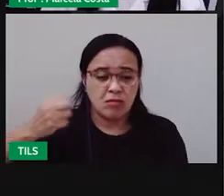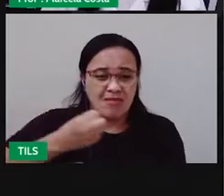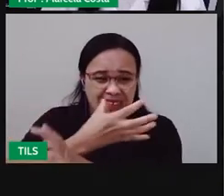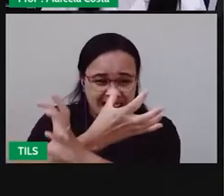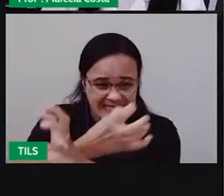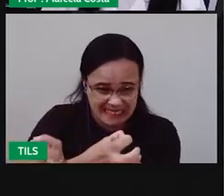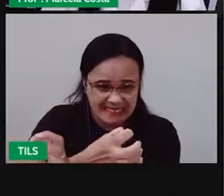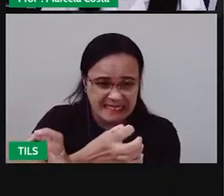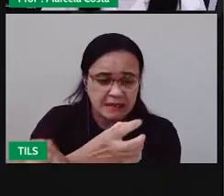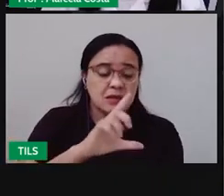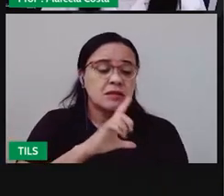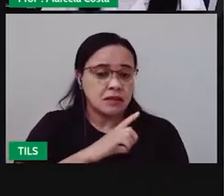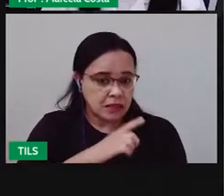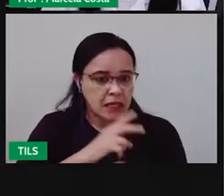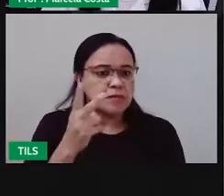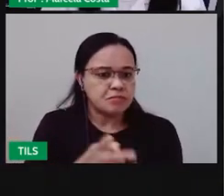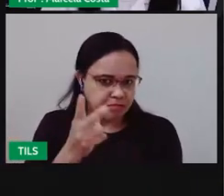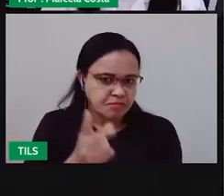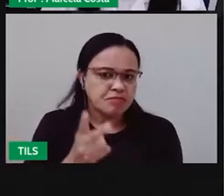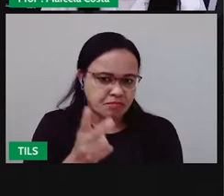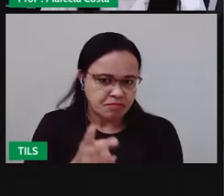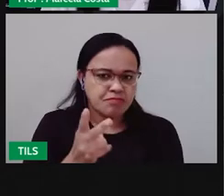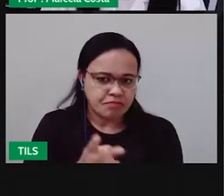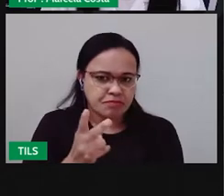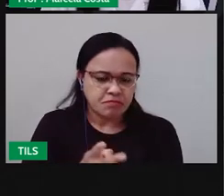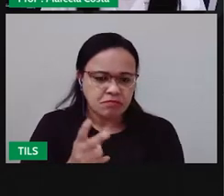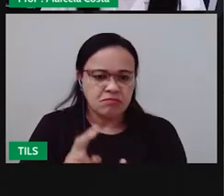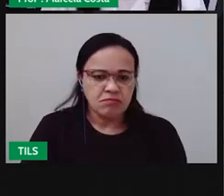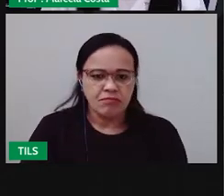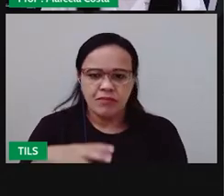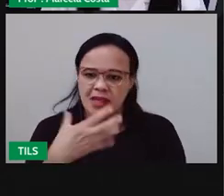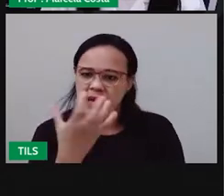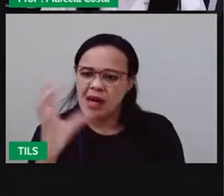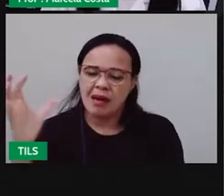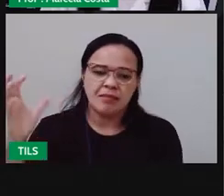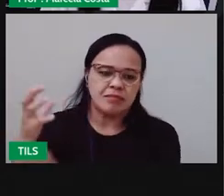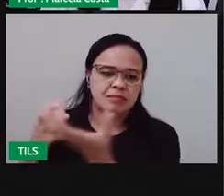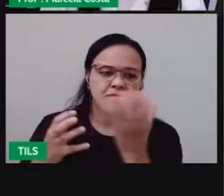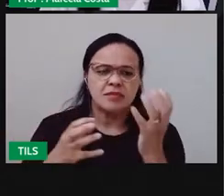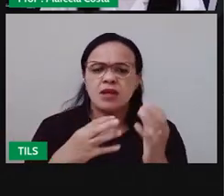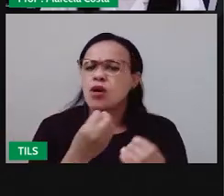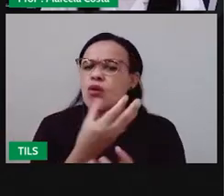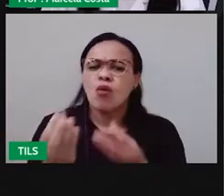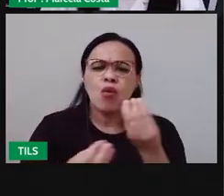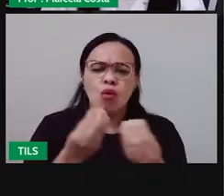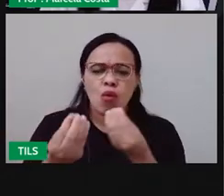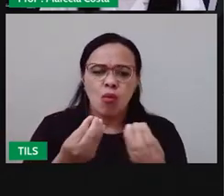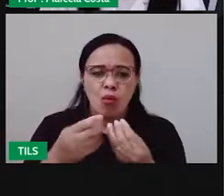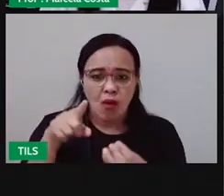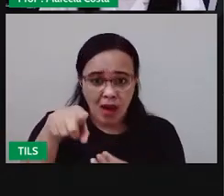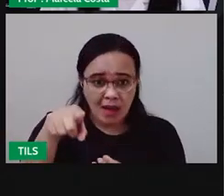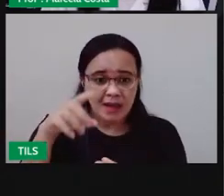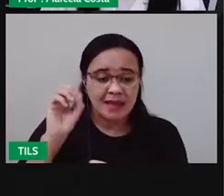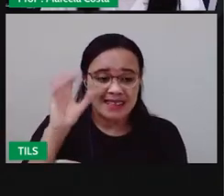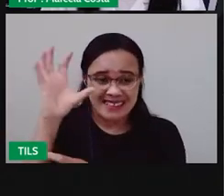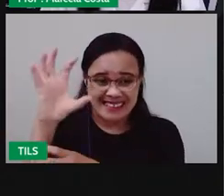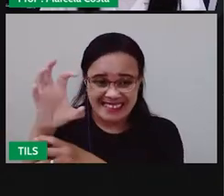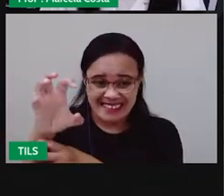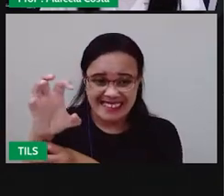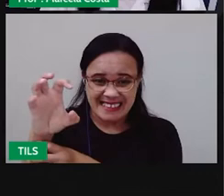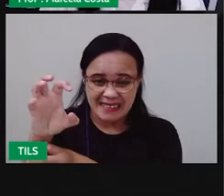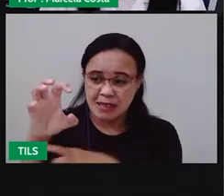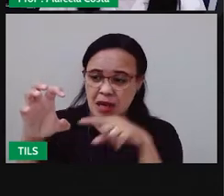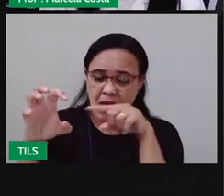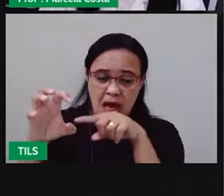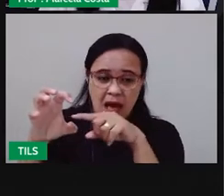tupi significa mata branca. Nela, encontramos uma rica biodiversidade, que pode ser utilizada para várias